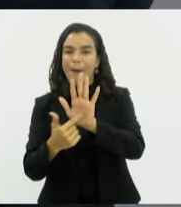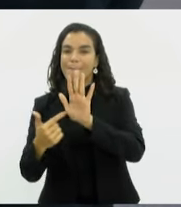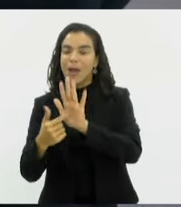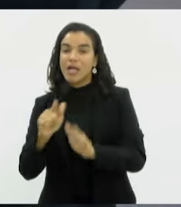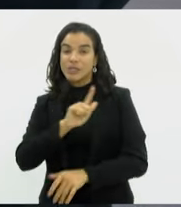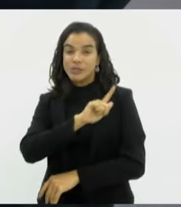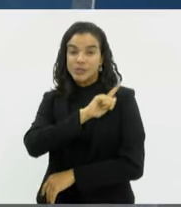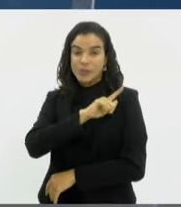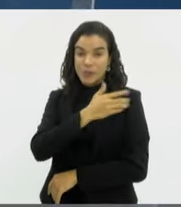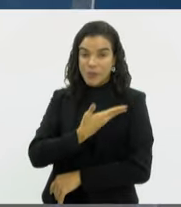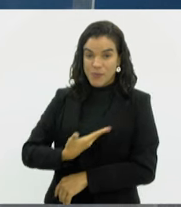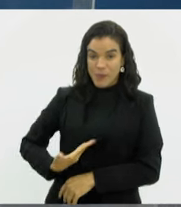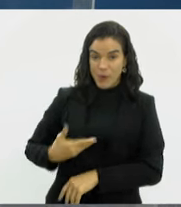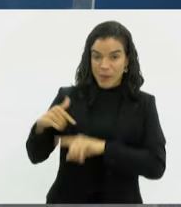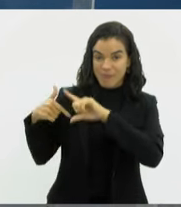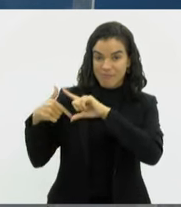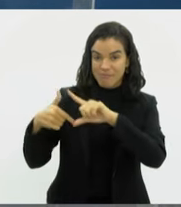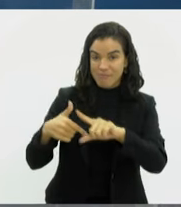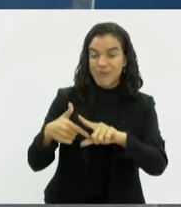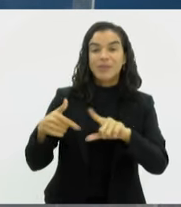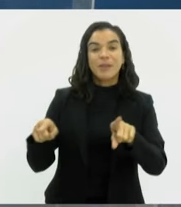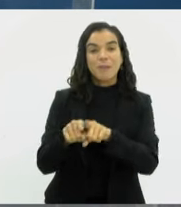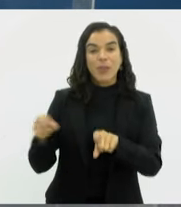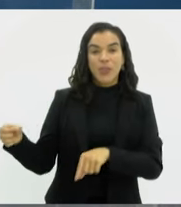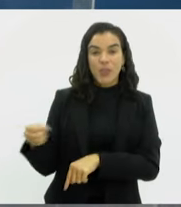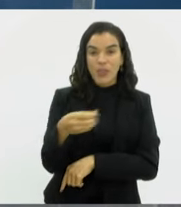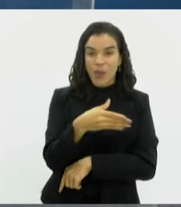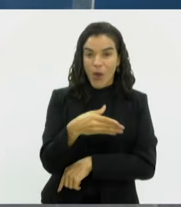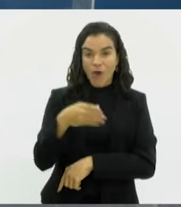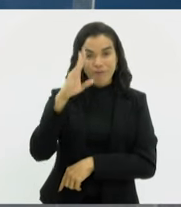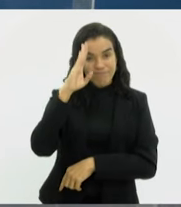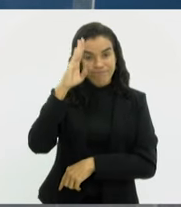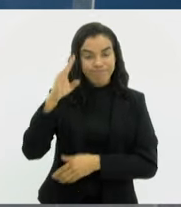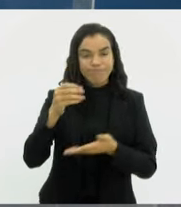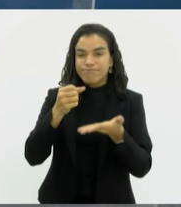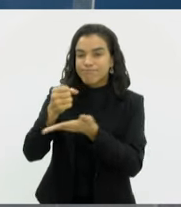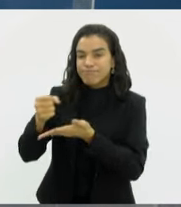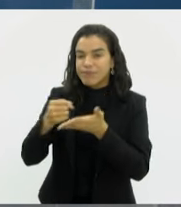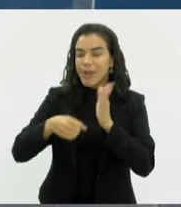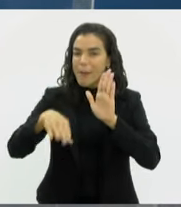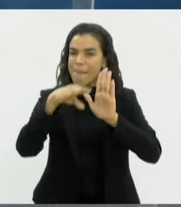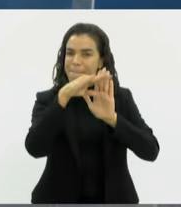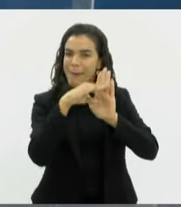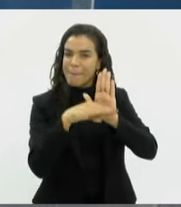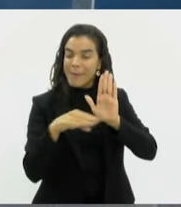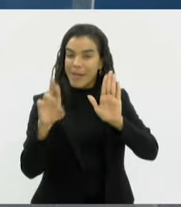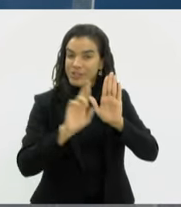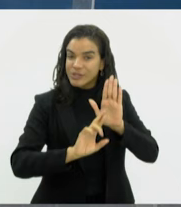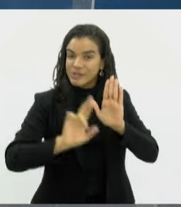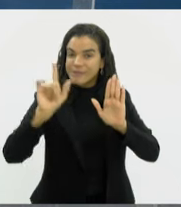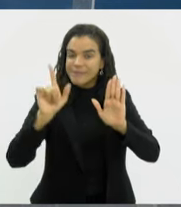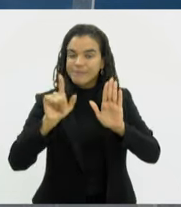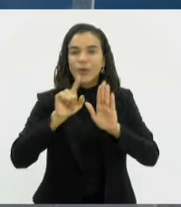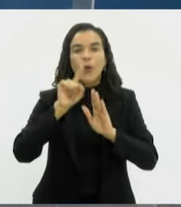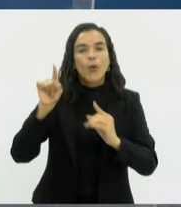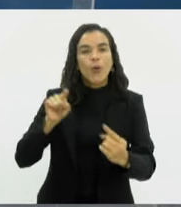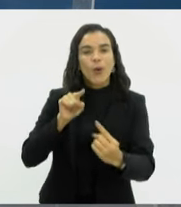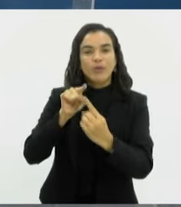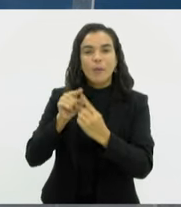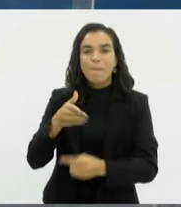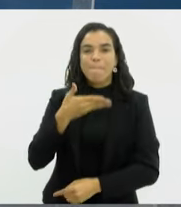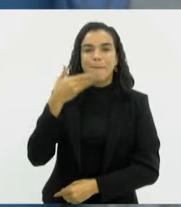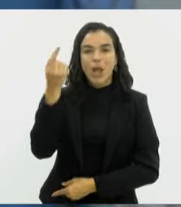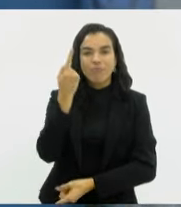pública tradicional com a nova administração pública fundamentada em paradigmas diferenciados para obtenção de melhores